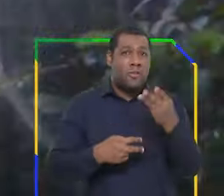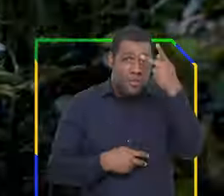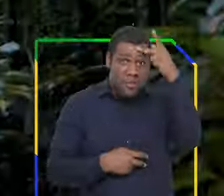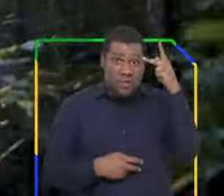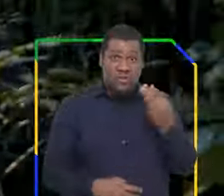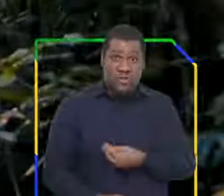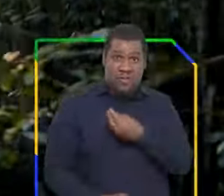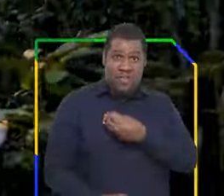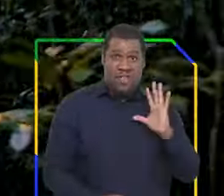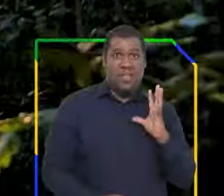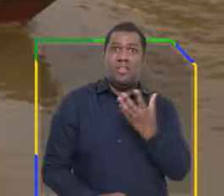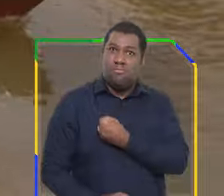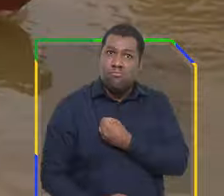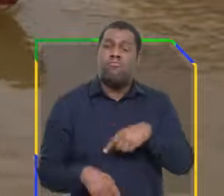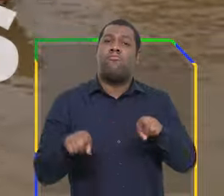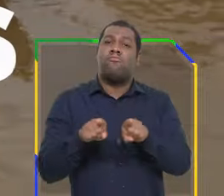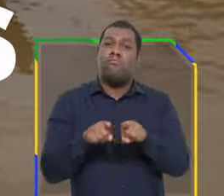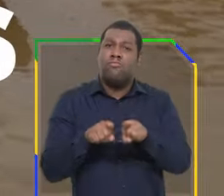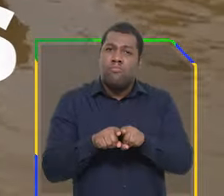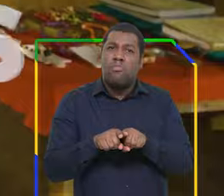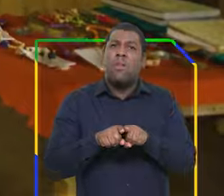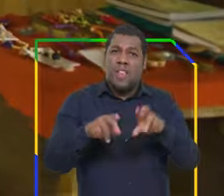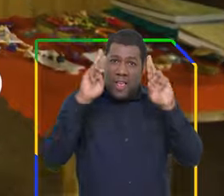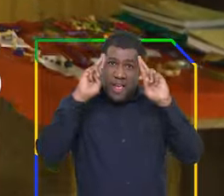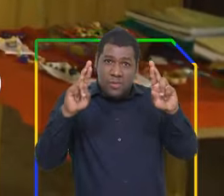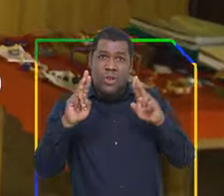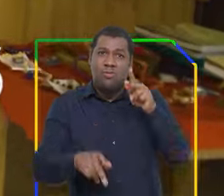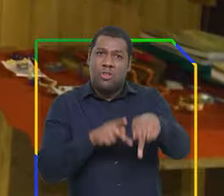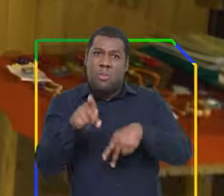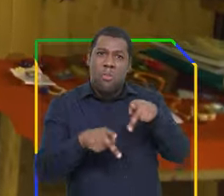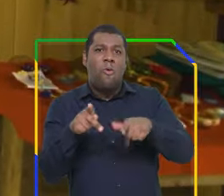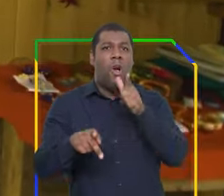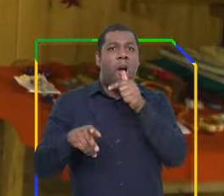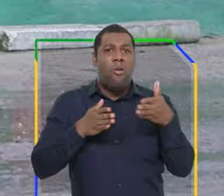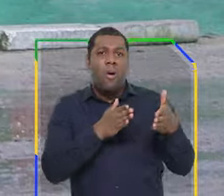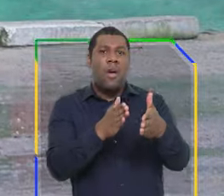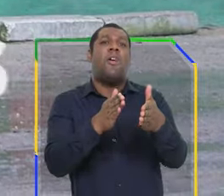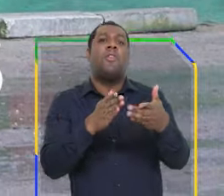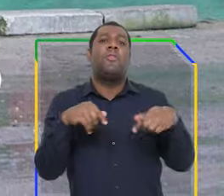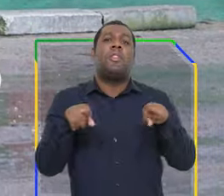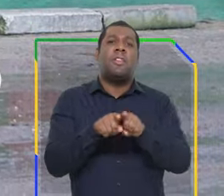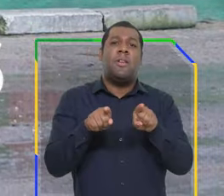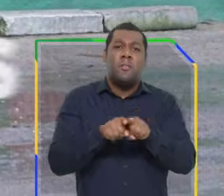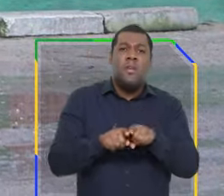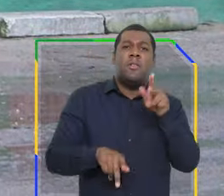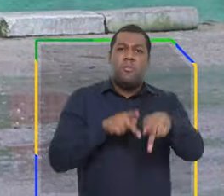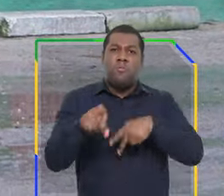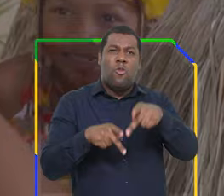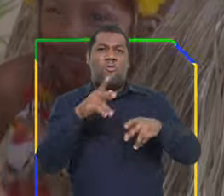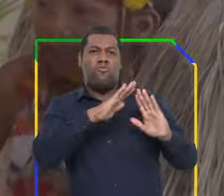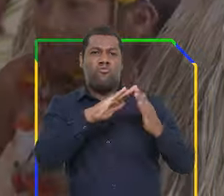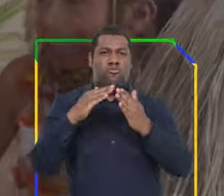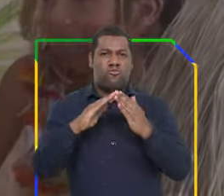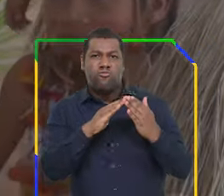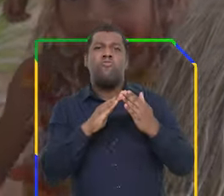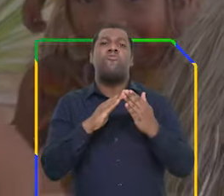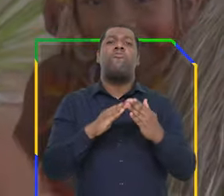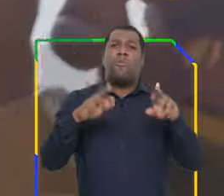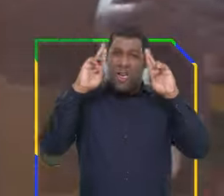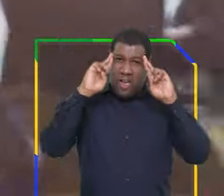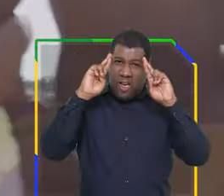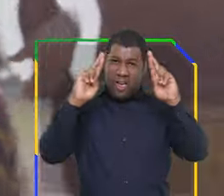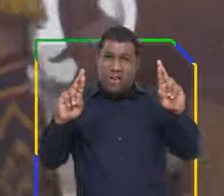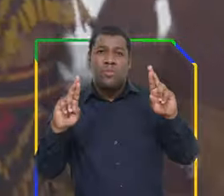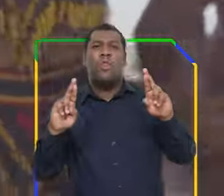garantir o bem viver para ribeirinhos, pequenos comerciantes, moradores das periferias, comunidades